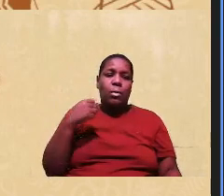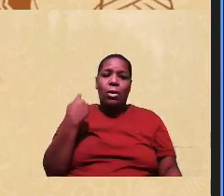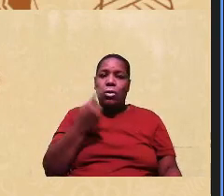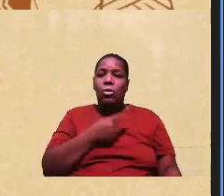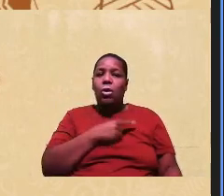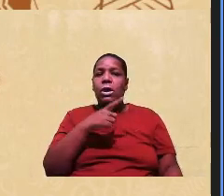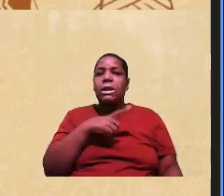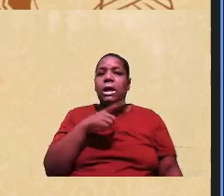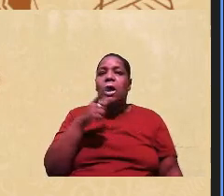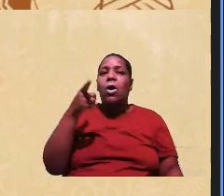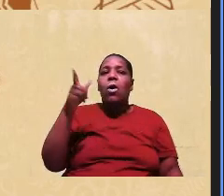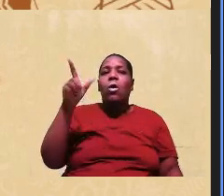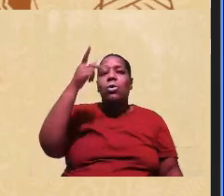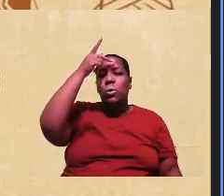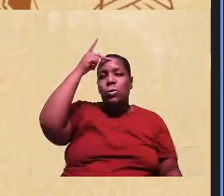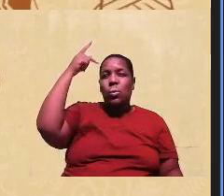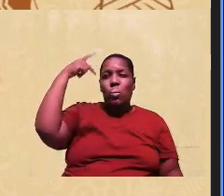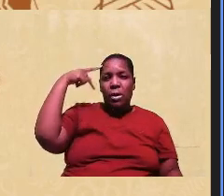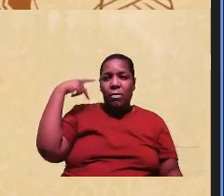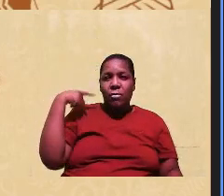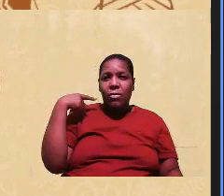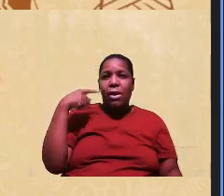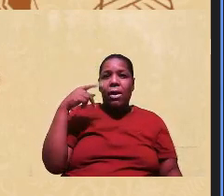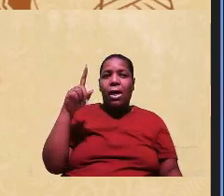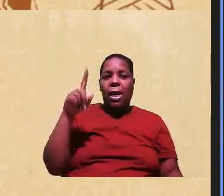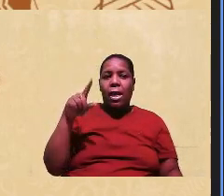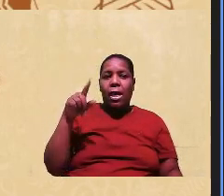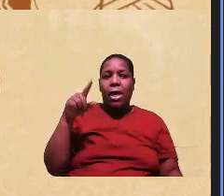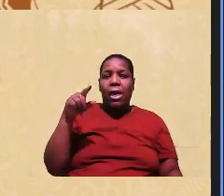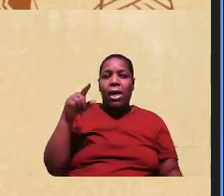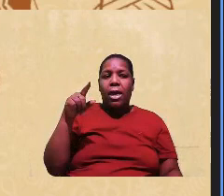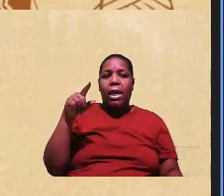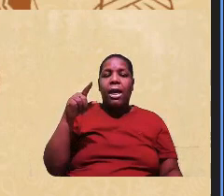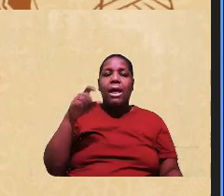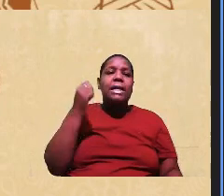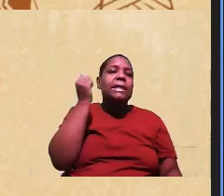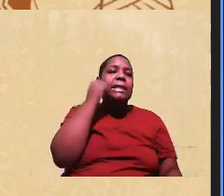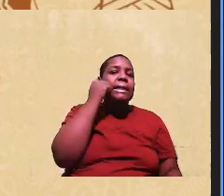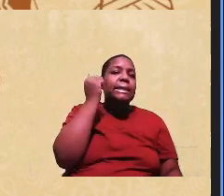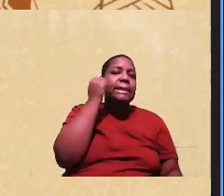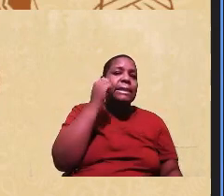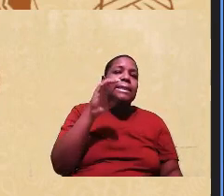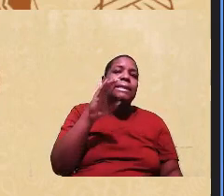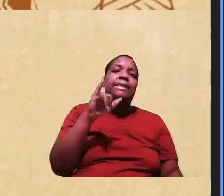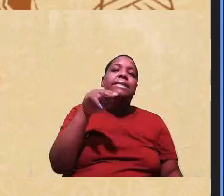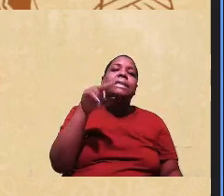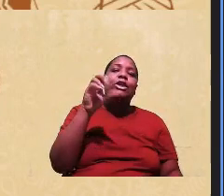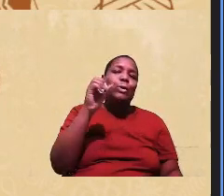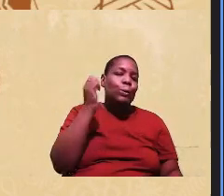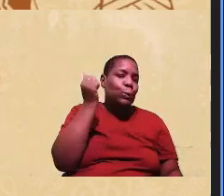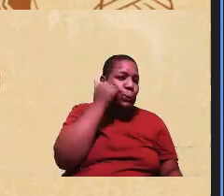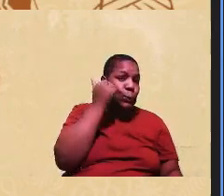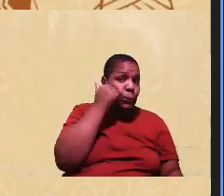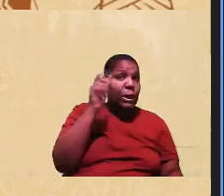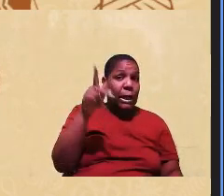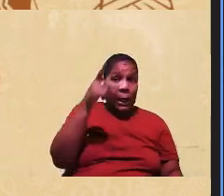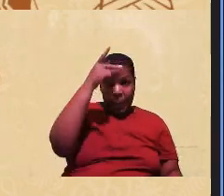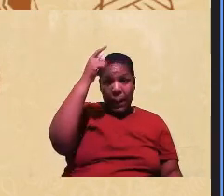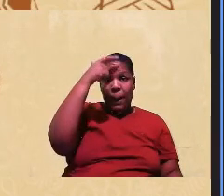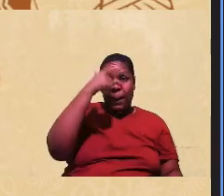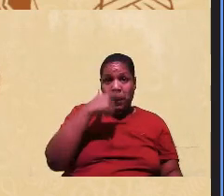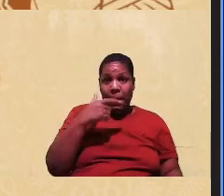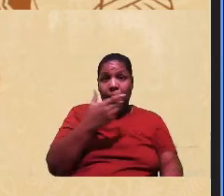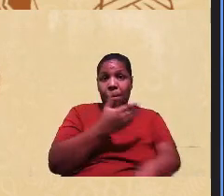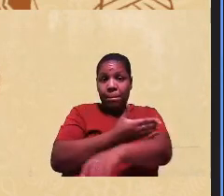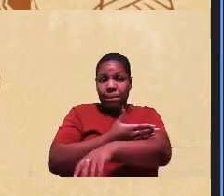perfil de fraudador que eu chamo de fraudador cínico, que são candidatos brancos com pouco ou